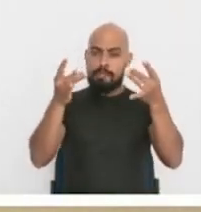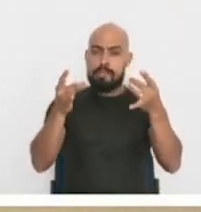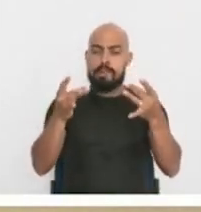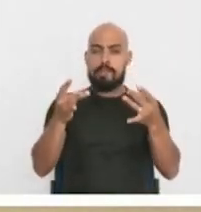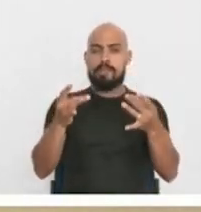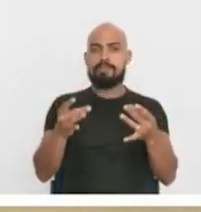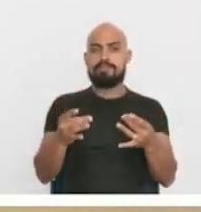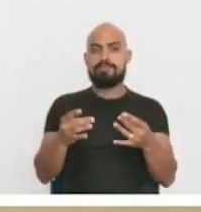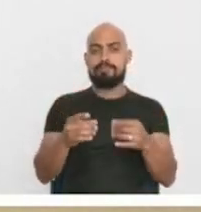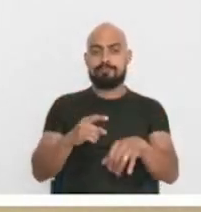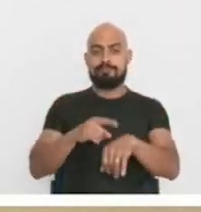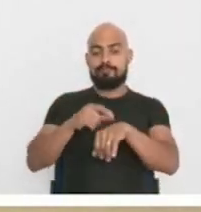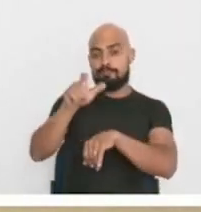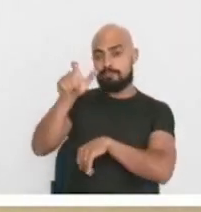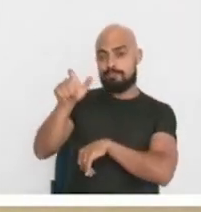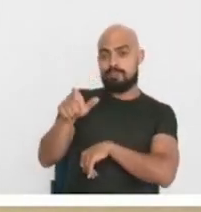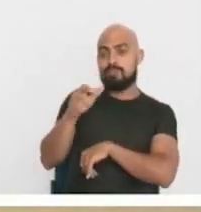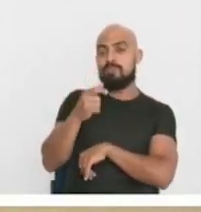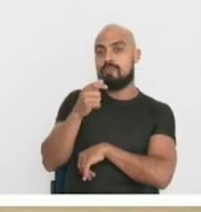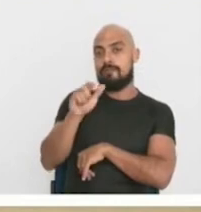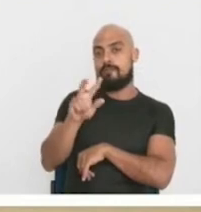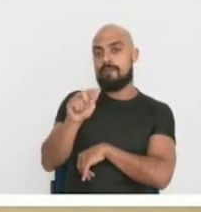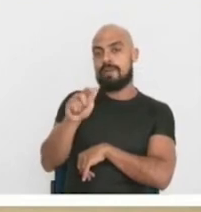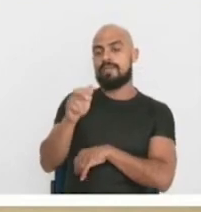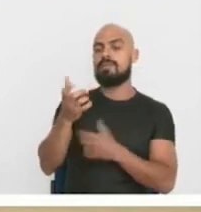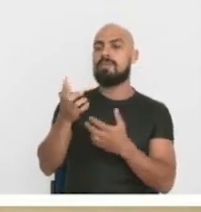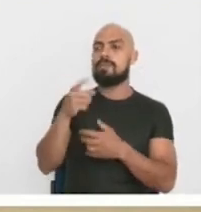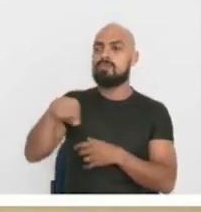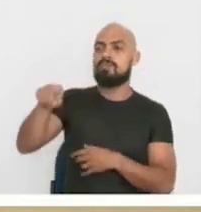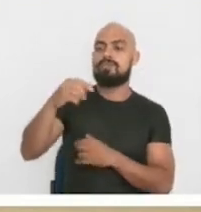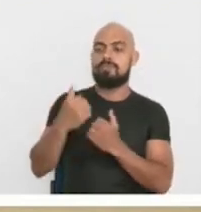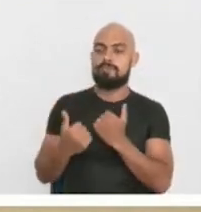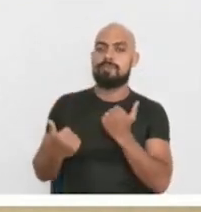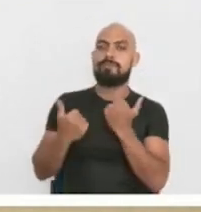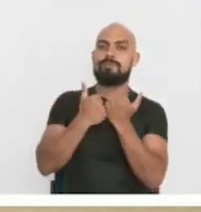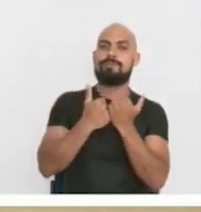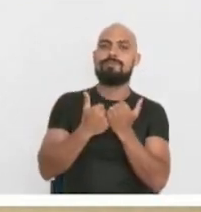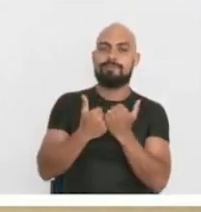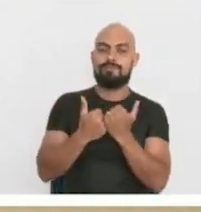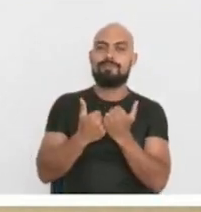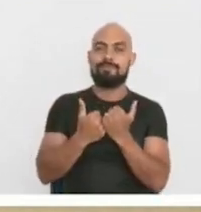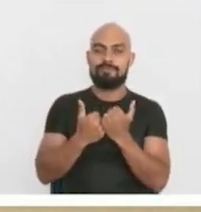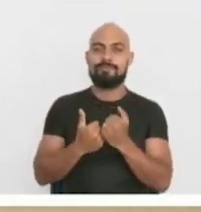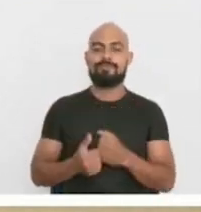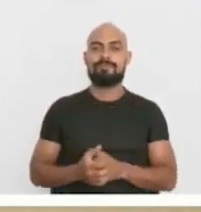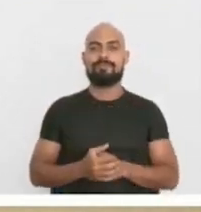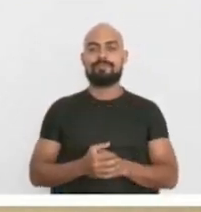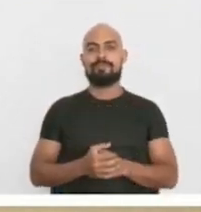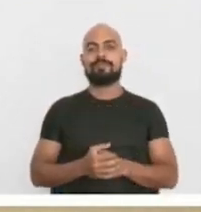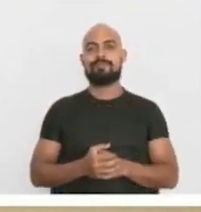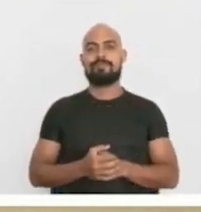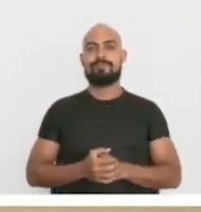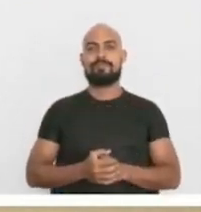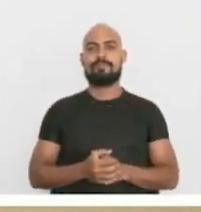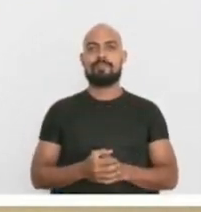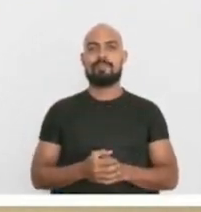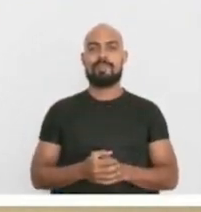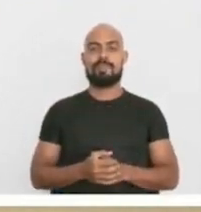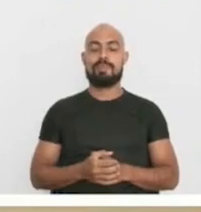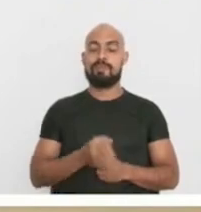oportuno e peço aí o apoio dos companheiros aí para esse projeto.